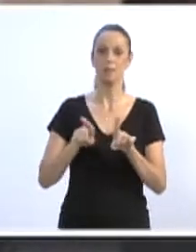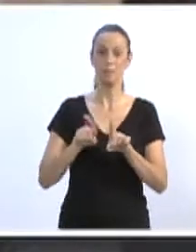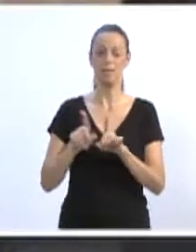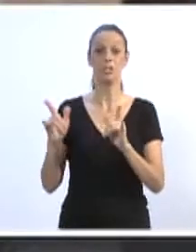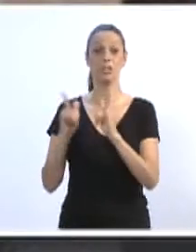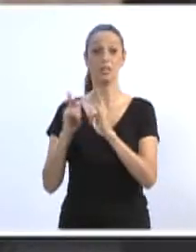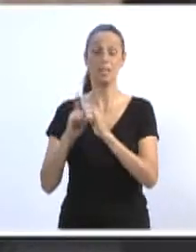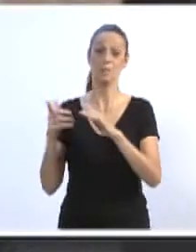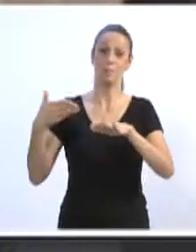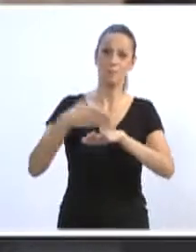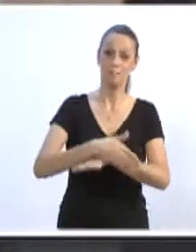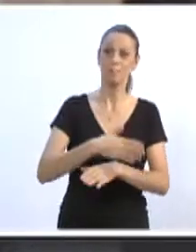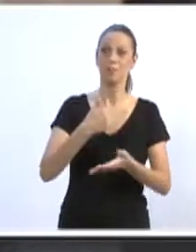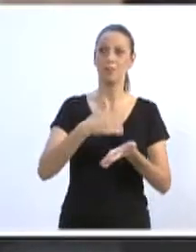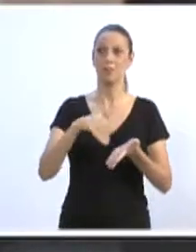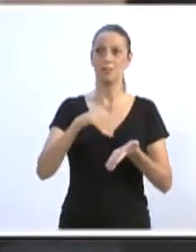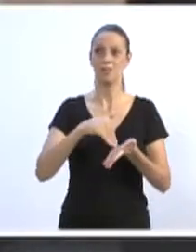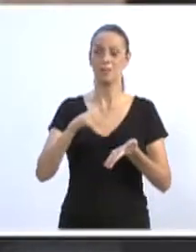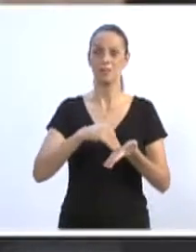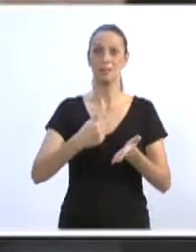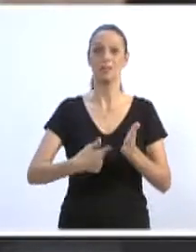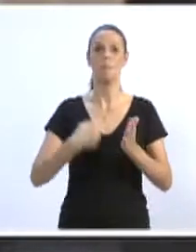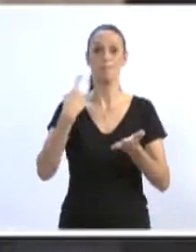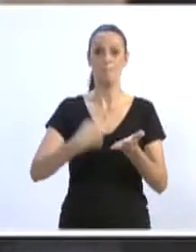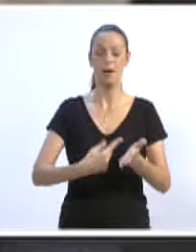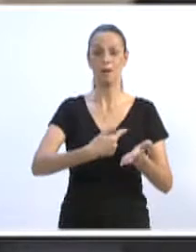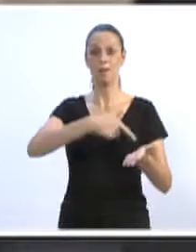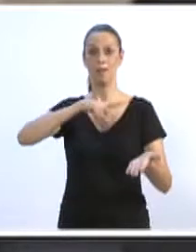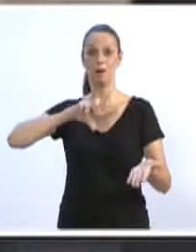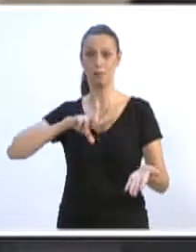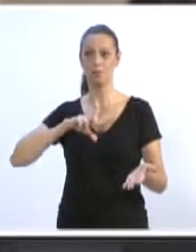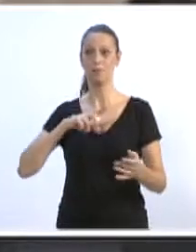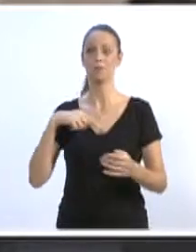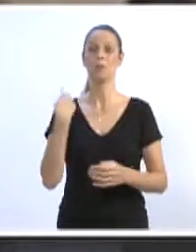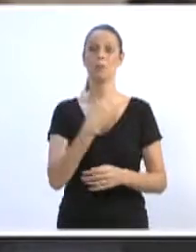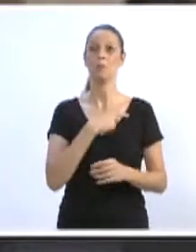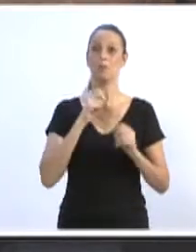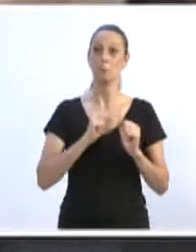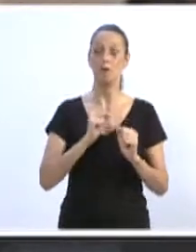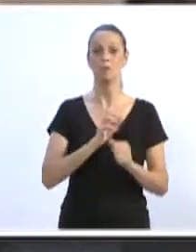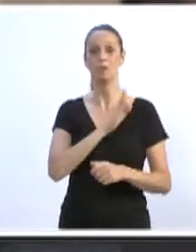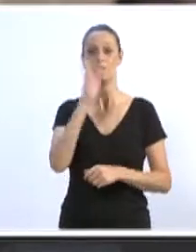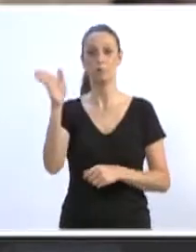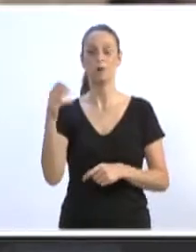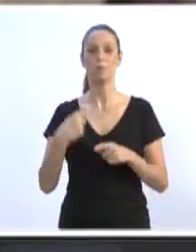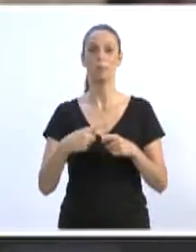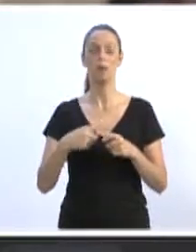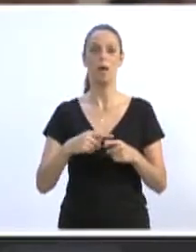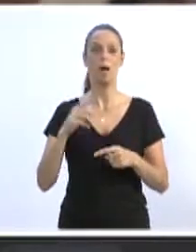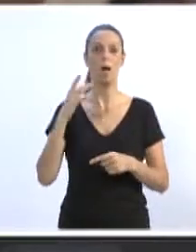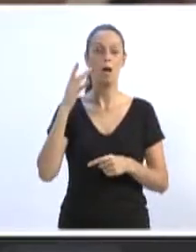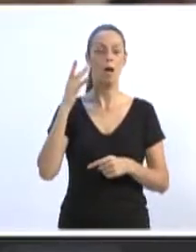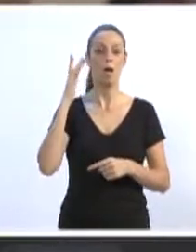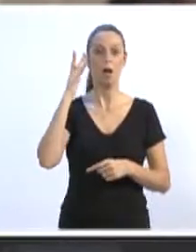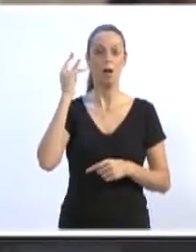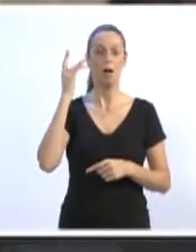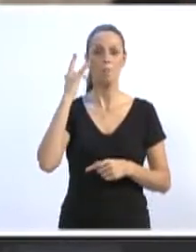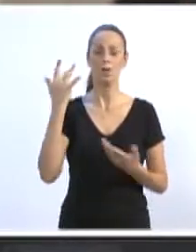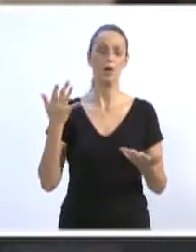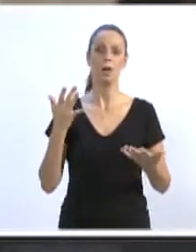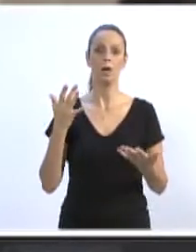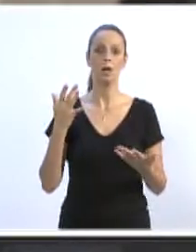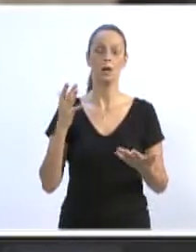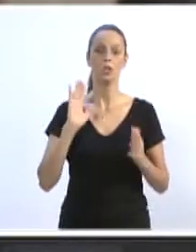e que a secretaria marque com antecedência, que a gente possa não marcar de uma terça para uma quarta, a gente tem que ir para lá as